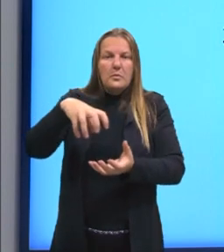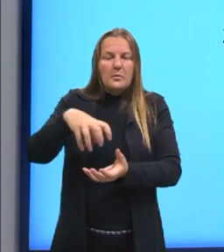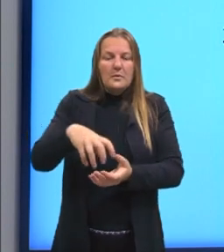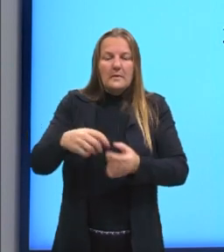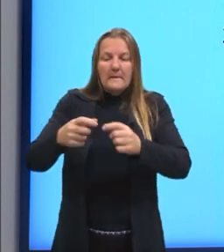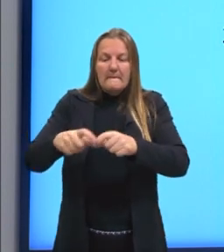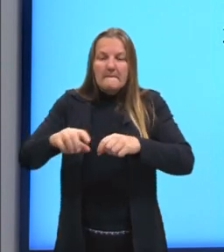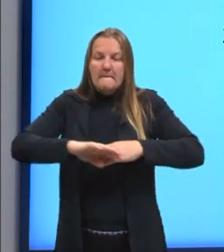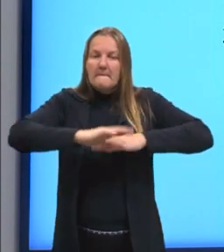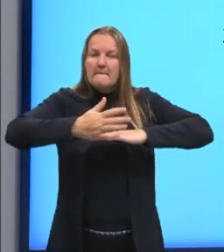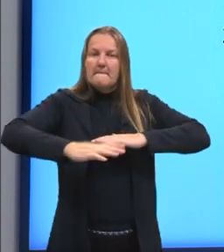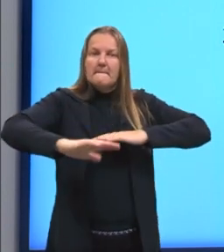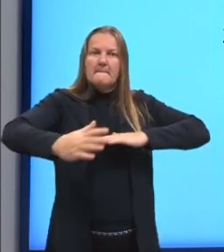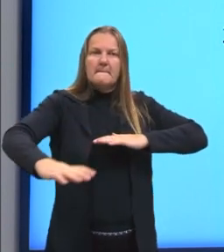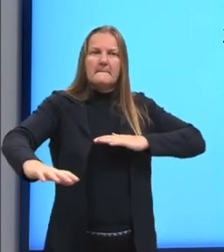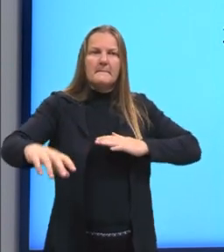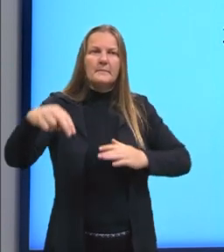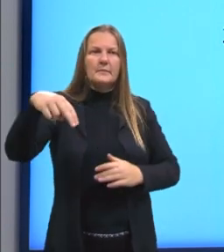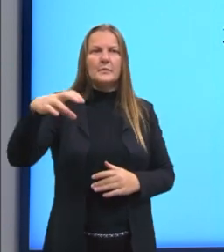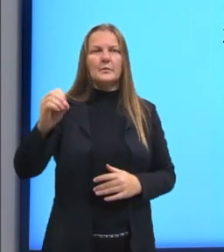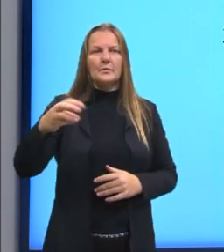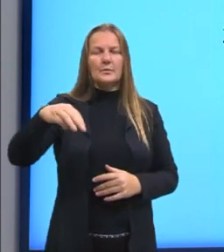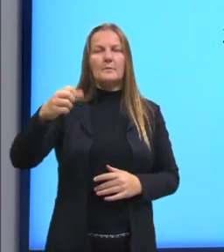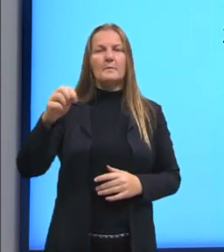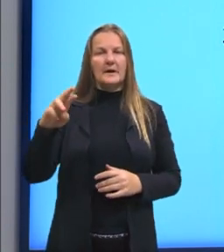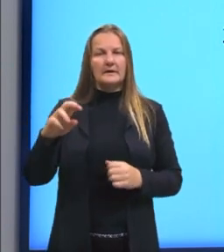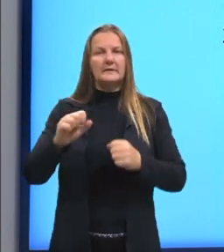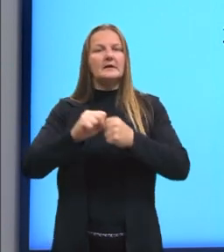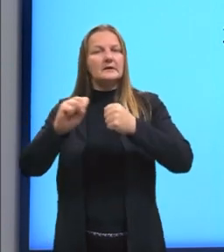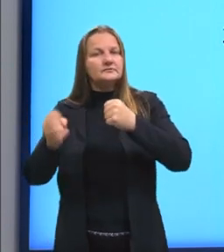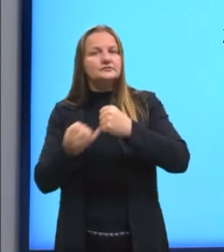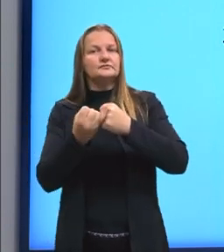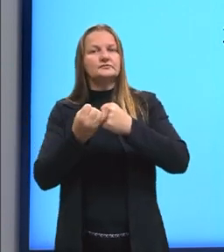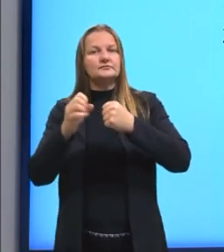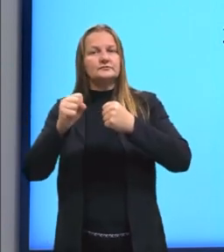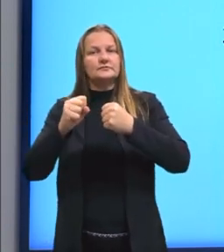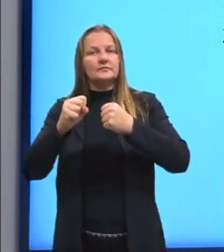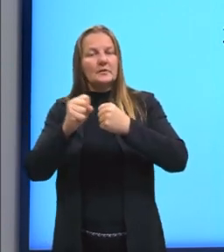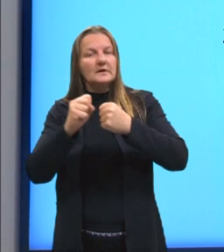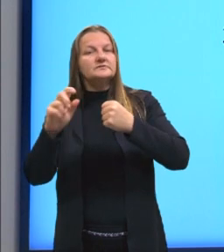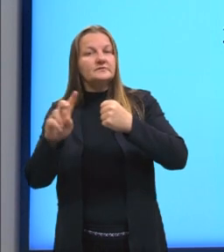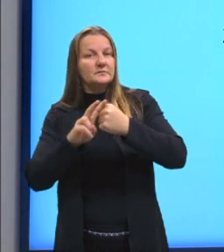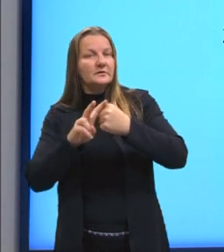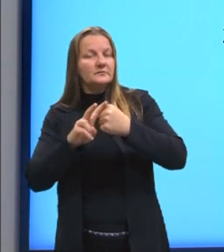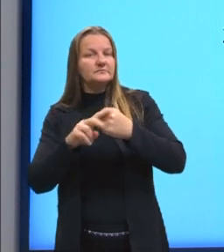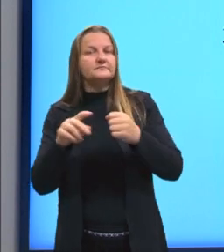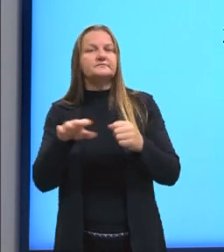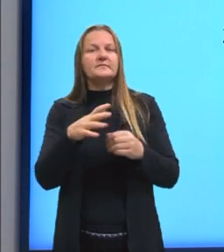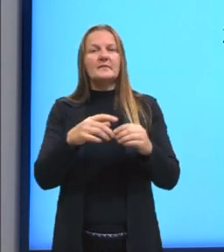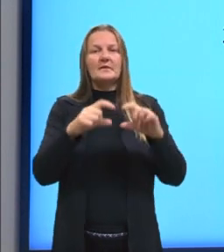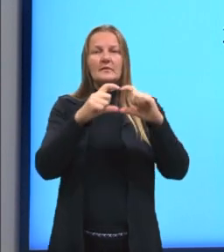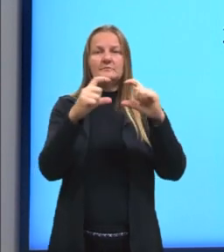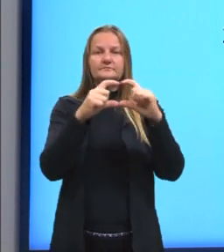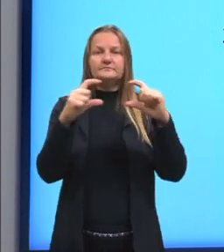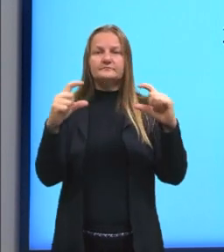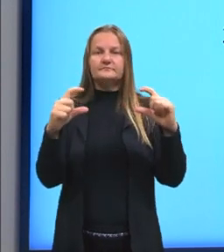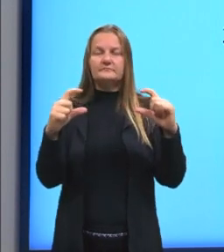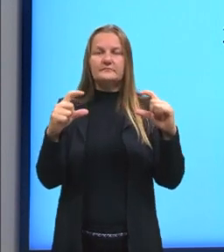no mar fazendo papel de adjunta adverbial. Ou uma oração subordinada